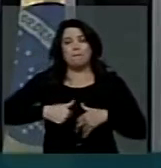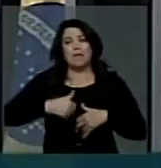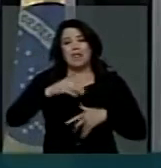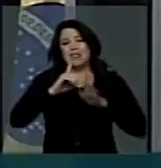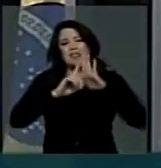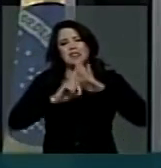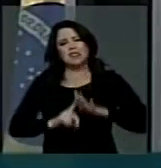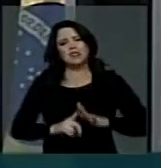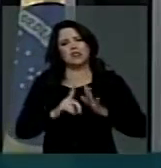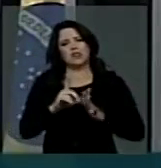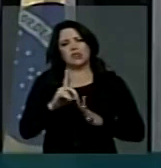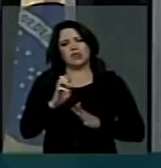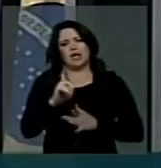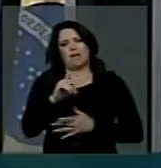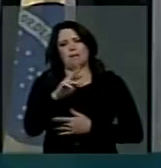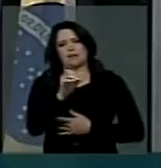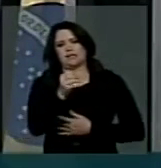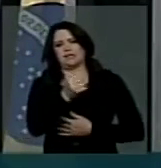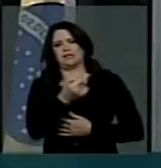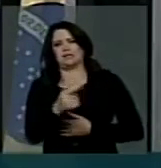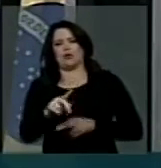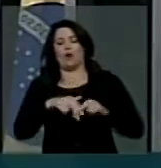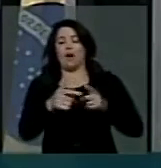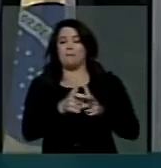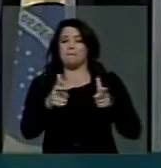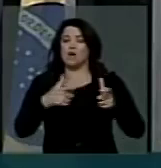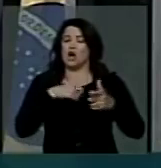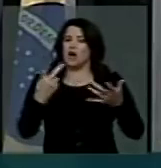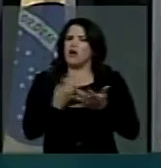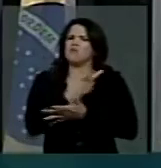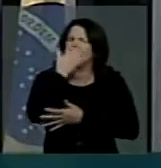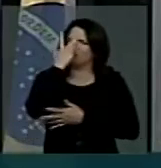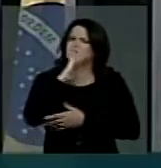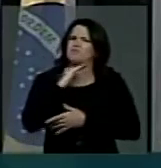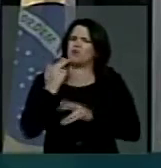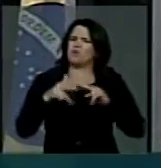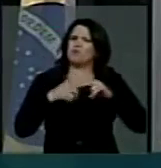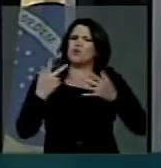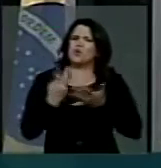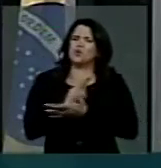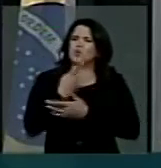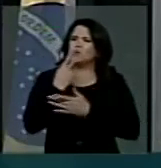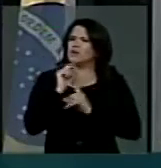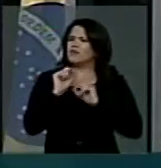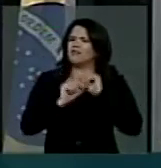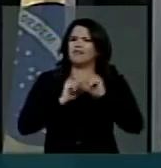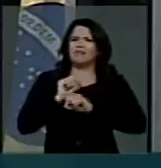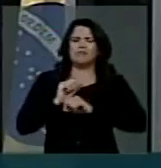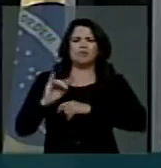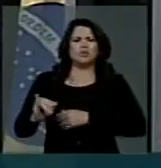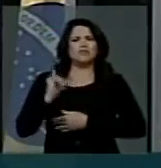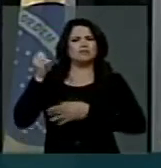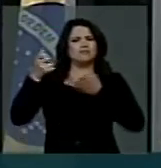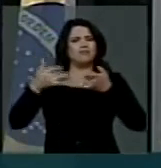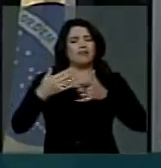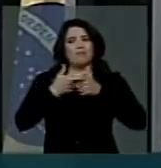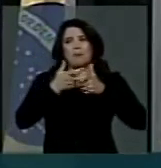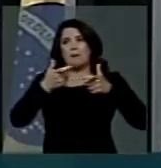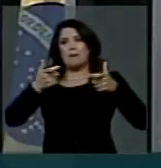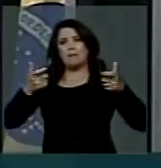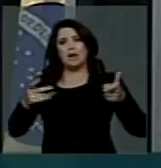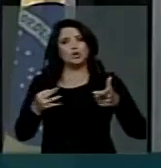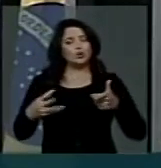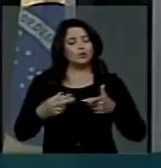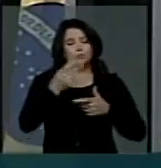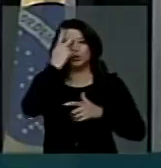com consequência, na maioria das vezes fatais, além do fato insofismável do aumento incontrolável